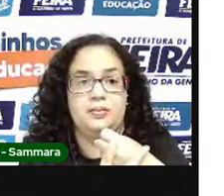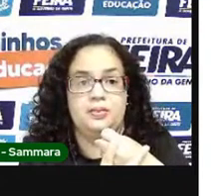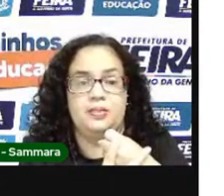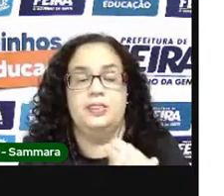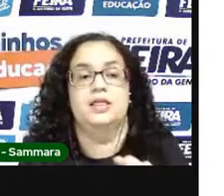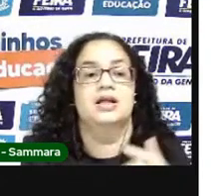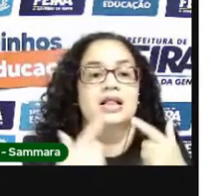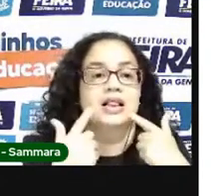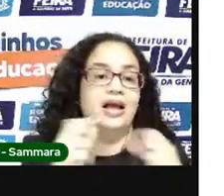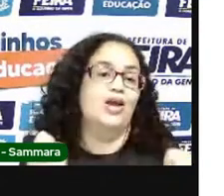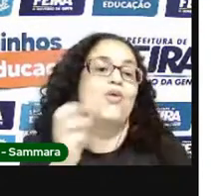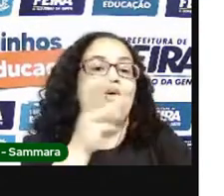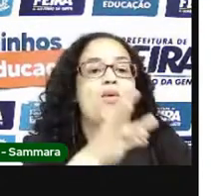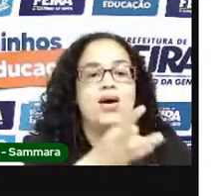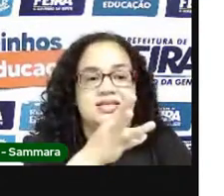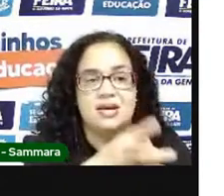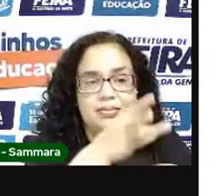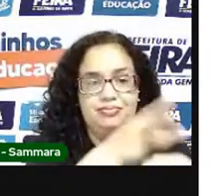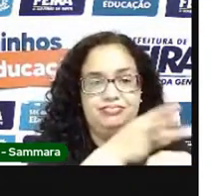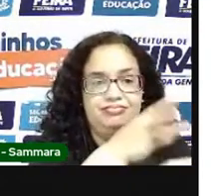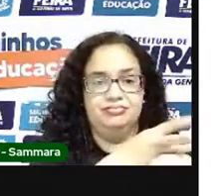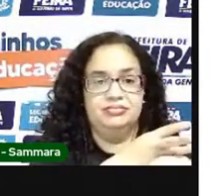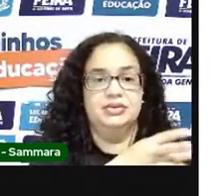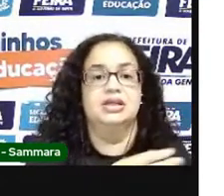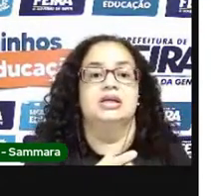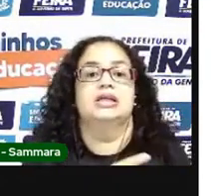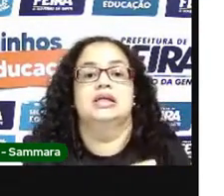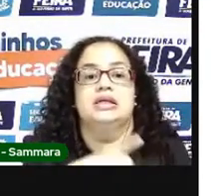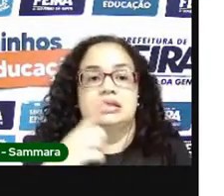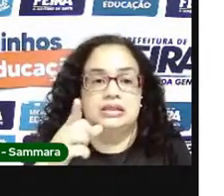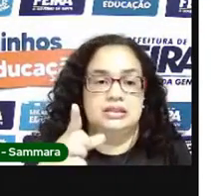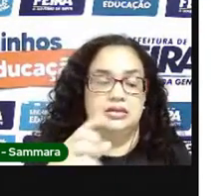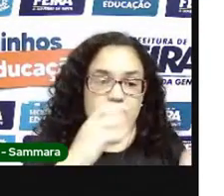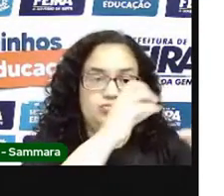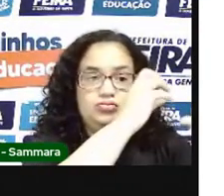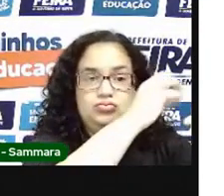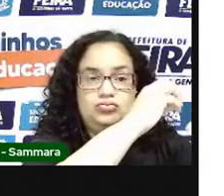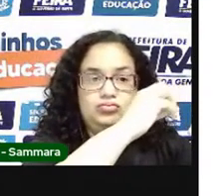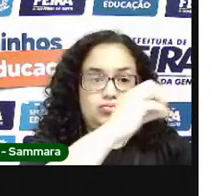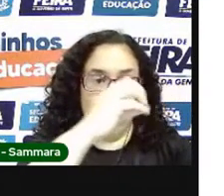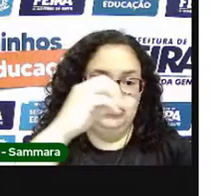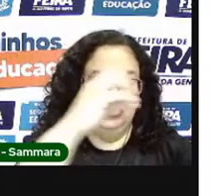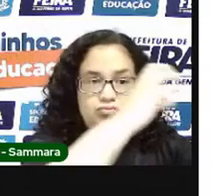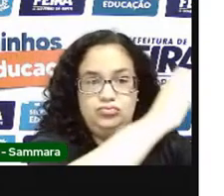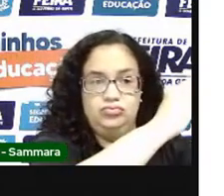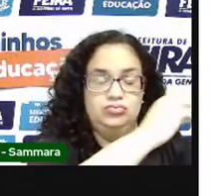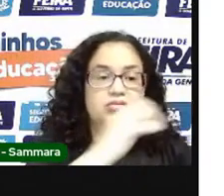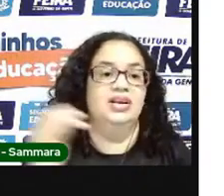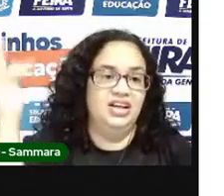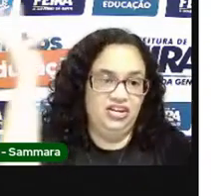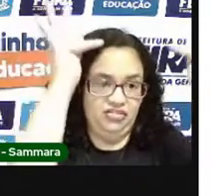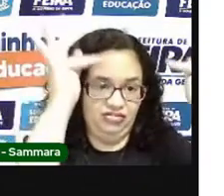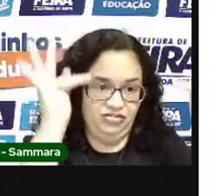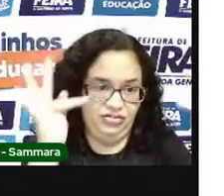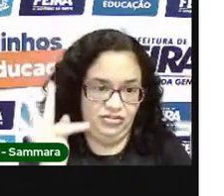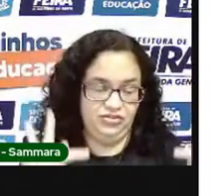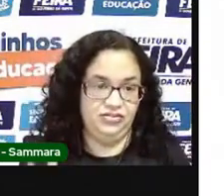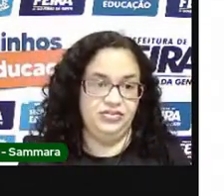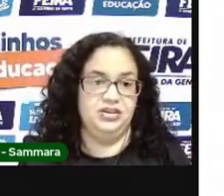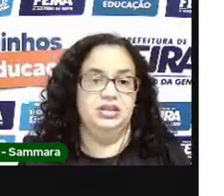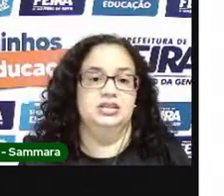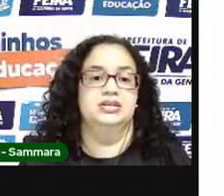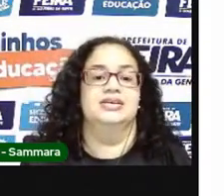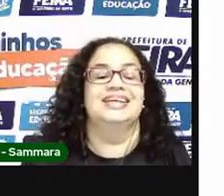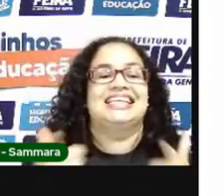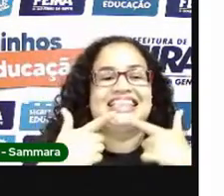no WhatsApp. No WhatsApp nós temos o quê? Os emojis, né? Onde tem a carinha feliz, muito